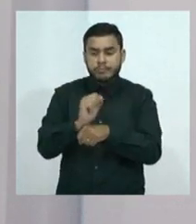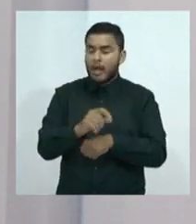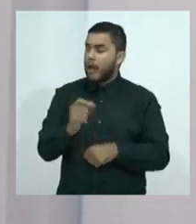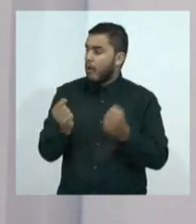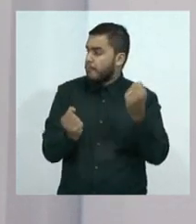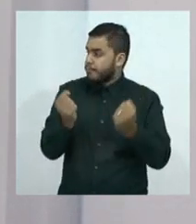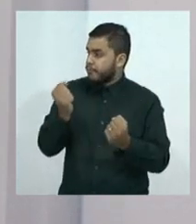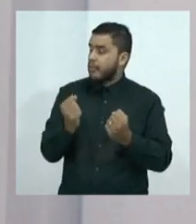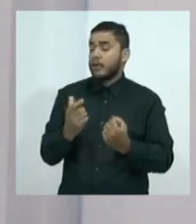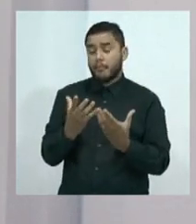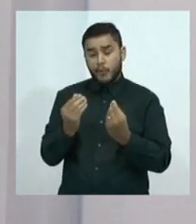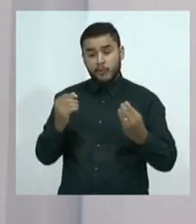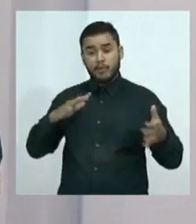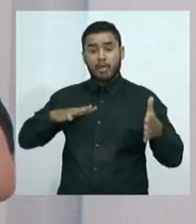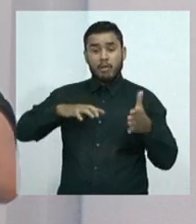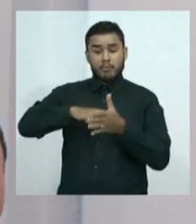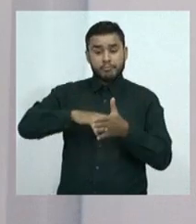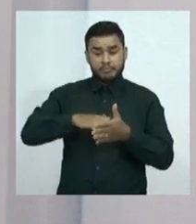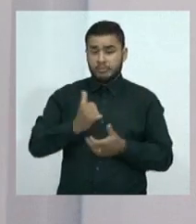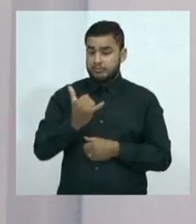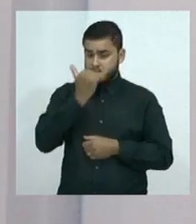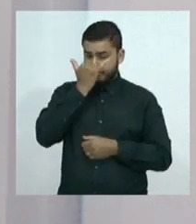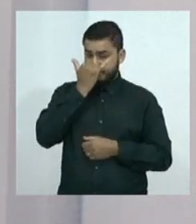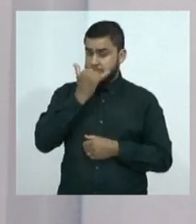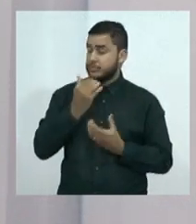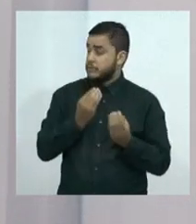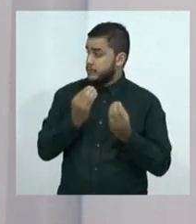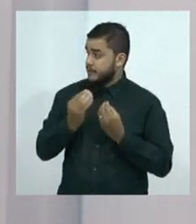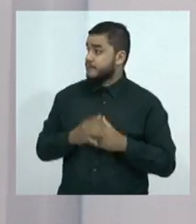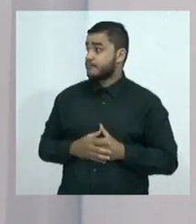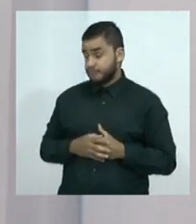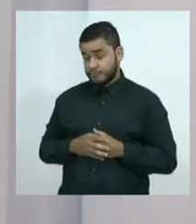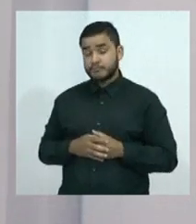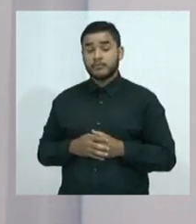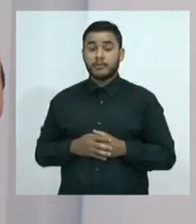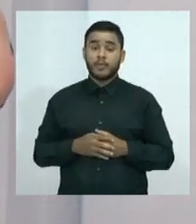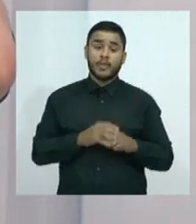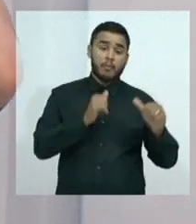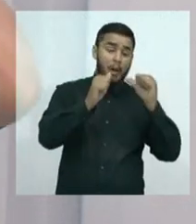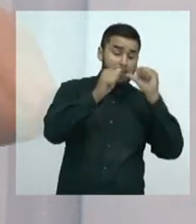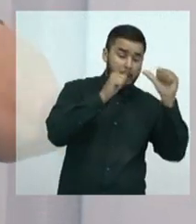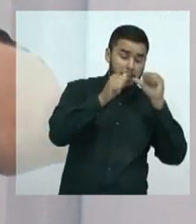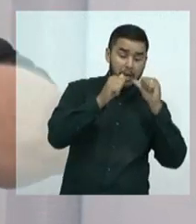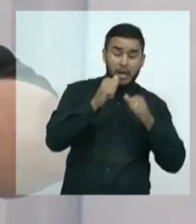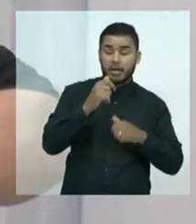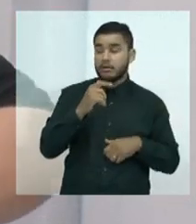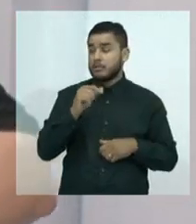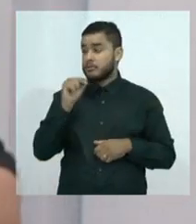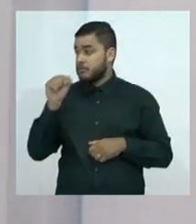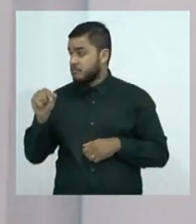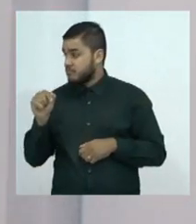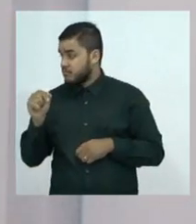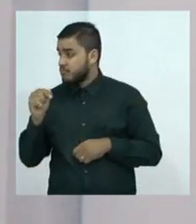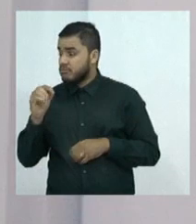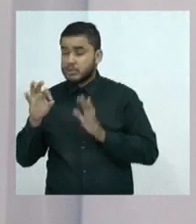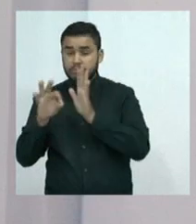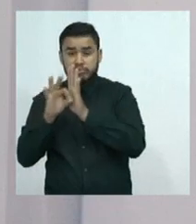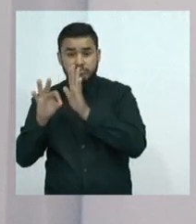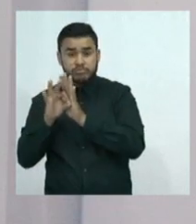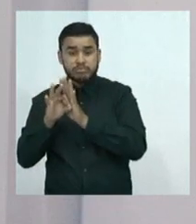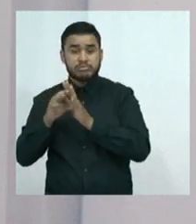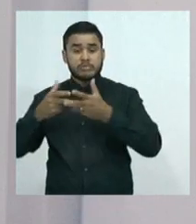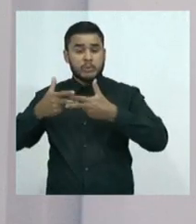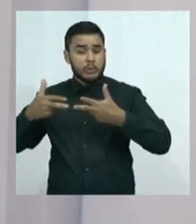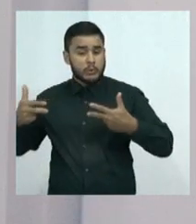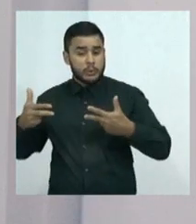apreensões. Então, realmente, a questão da droga, tanto a lícita quanto a ilícita. Especialmente, também, hoje, a gente pode